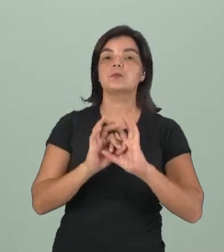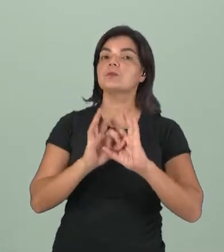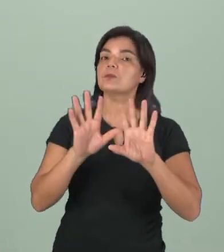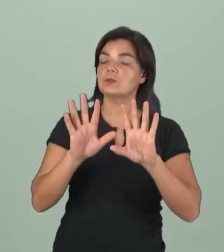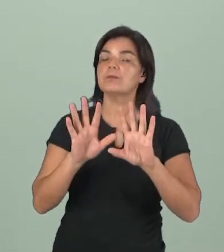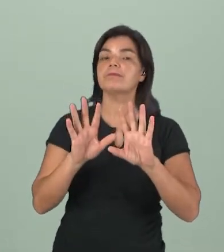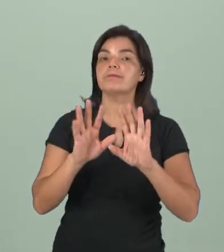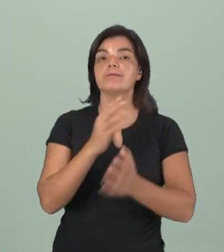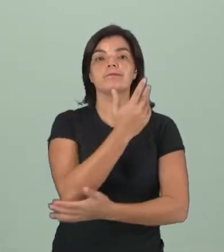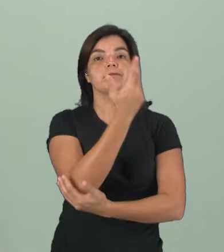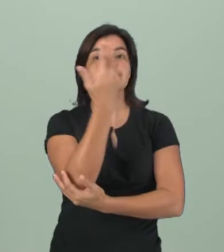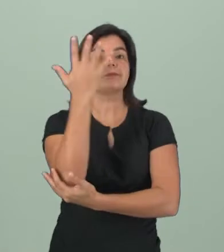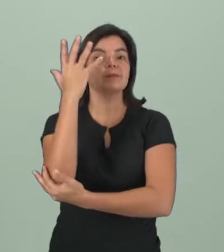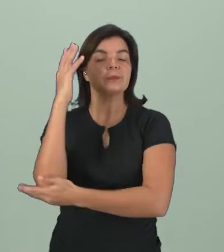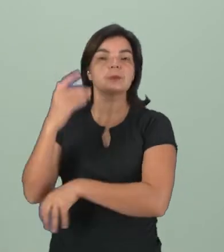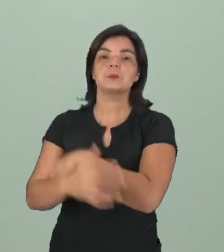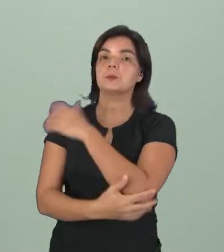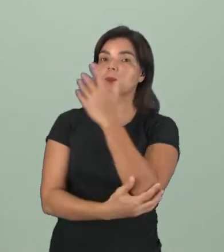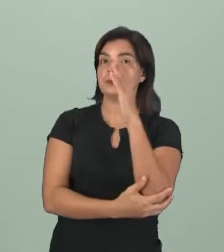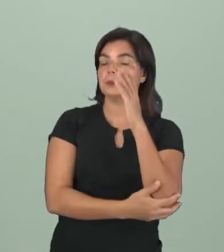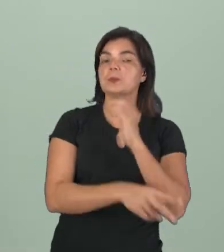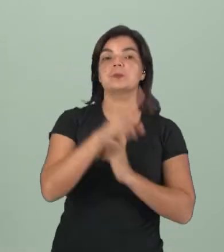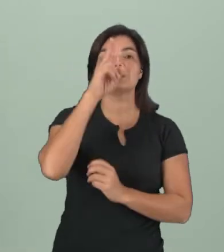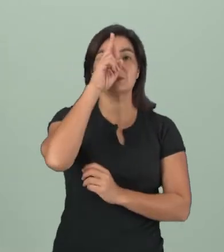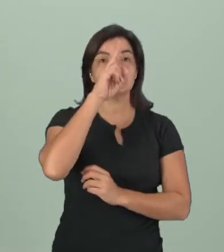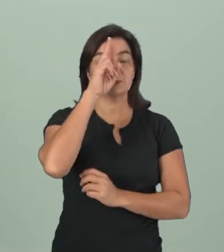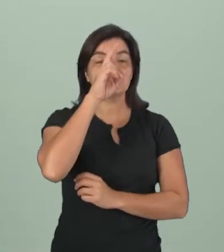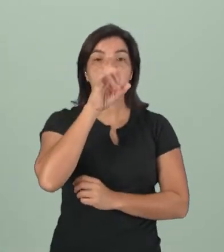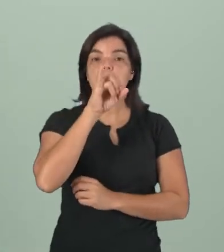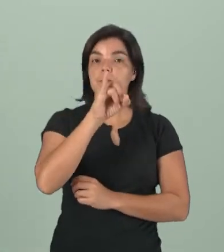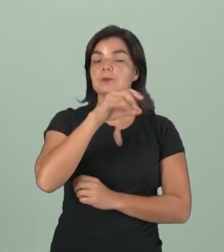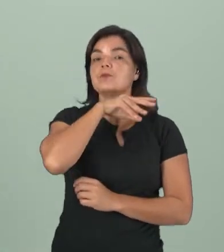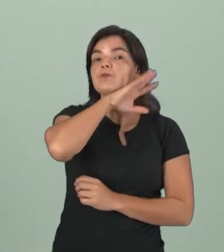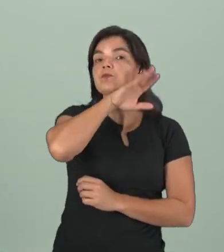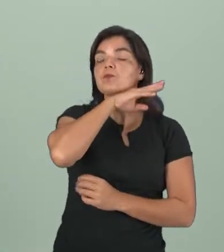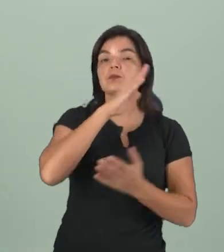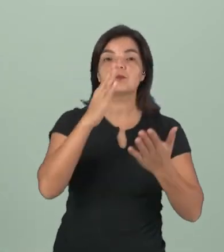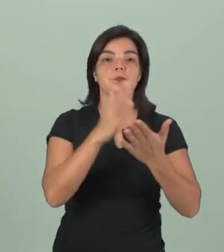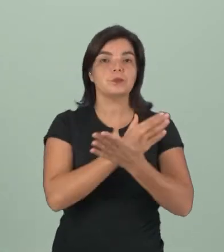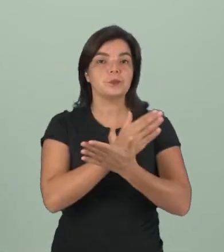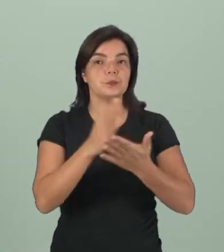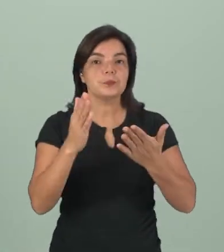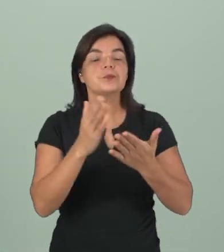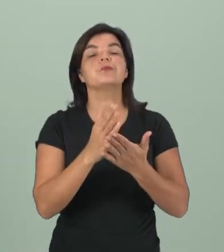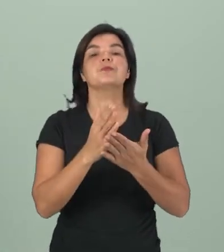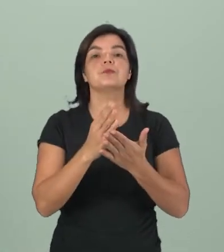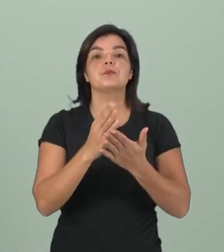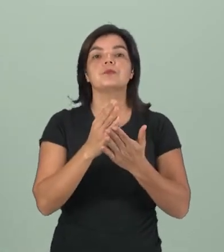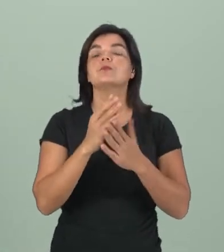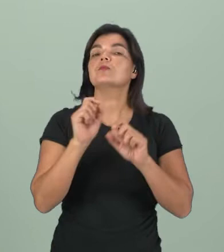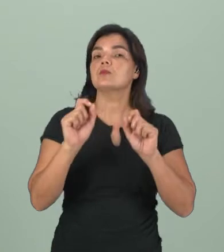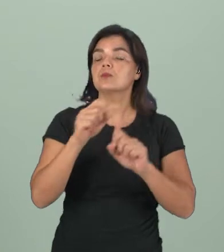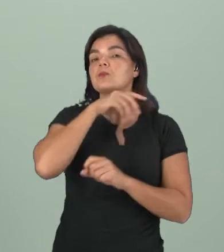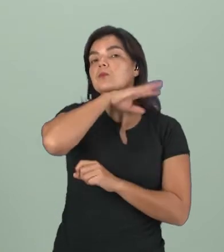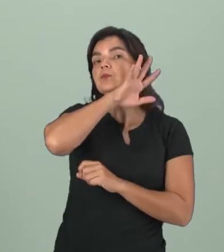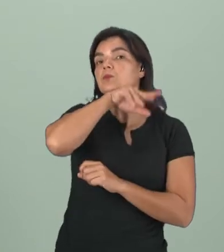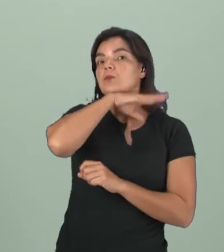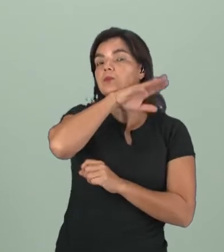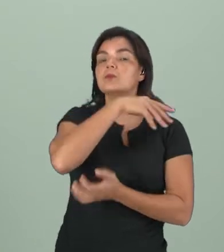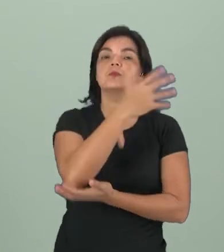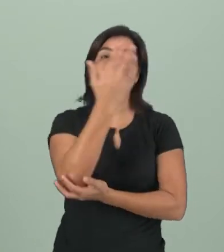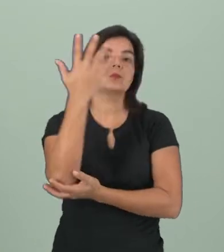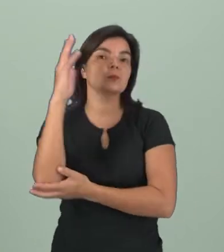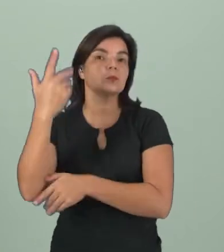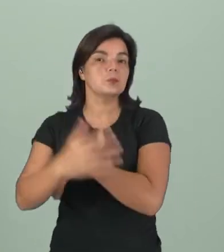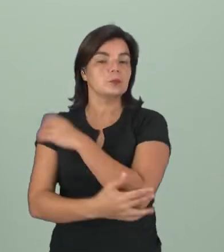livremente na floresta. Lembrando que se os animais, alguns desses animais que são animais selvagens